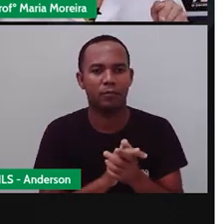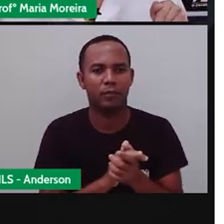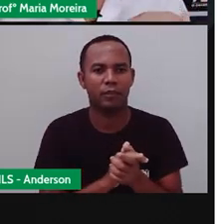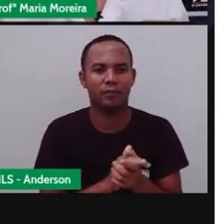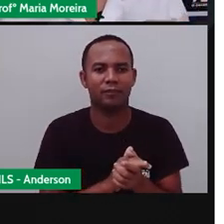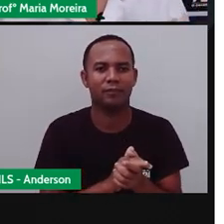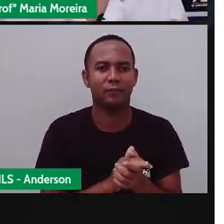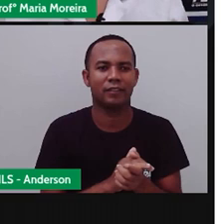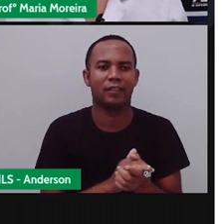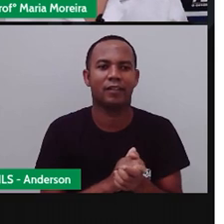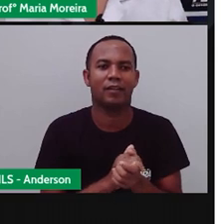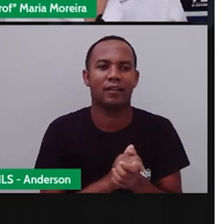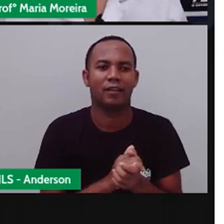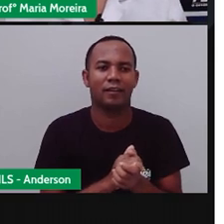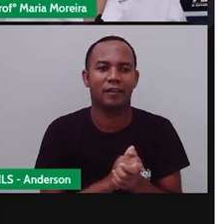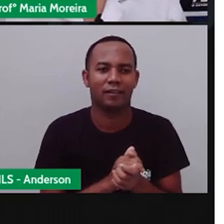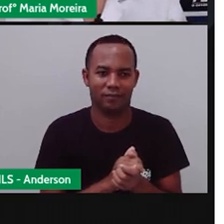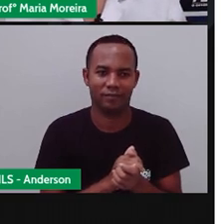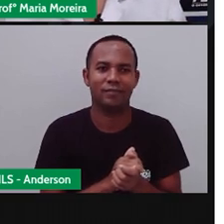também, viu, seu Anderson?